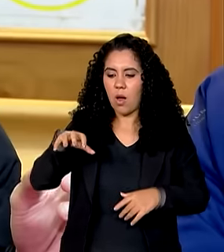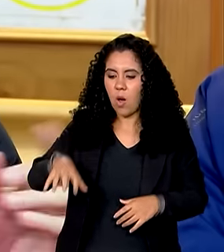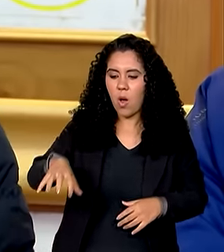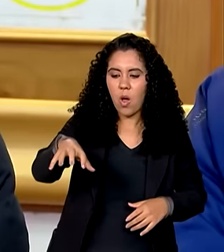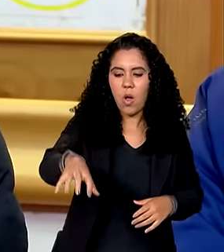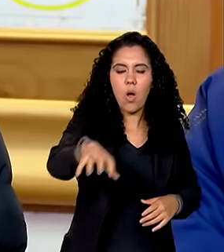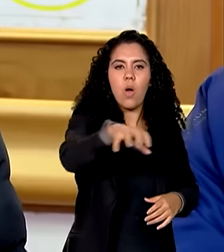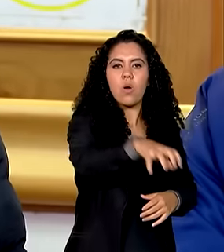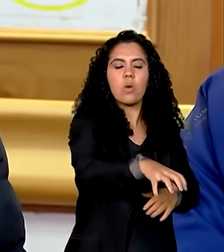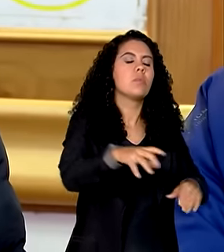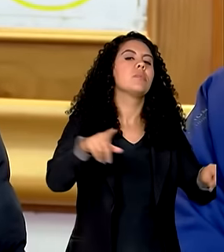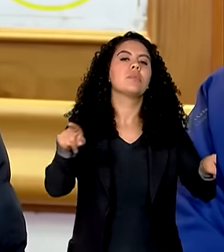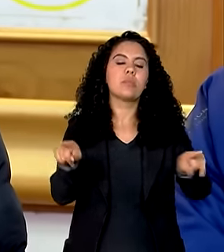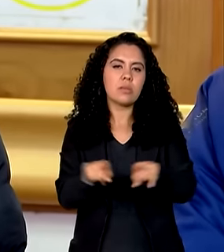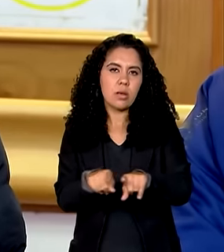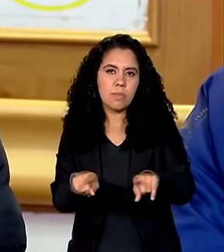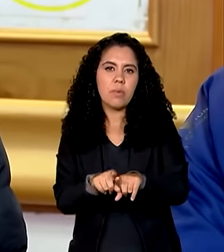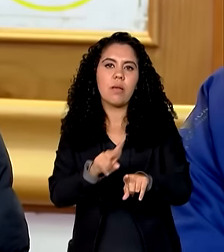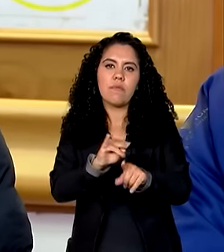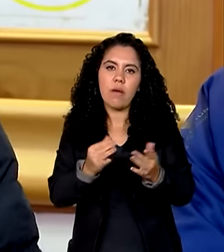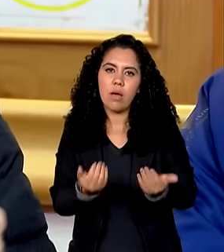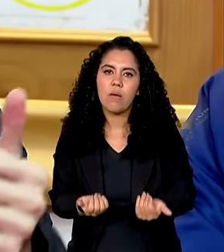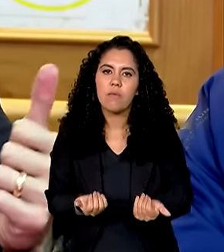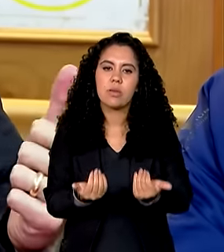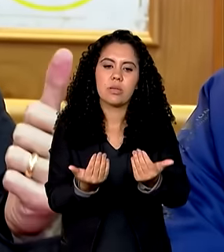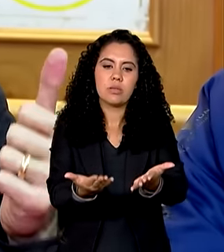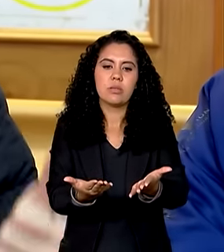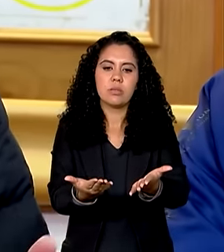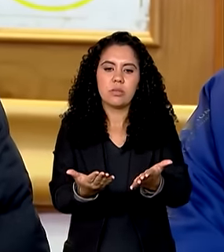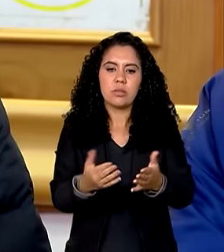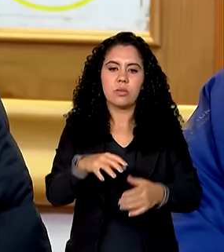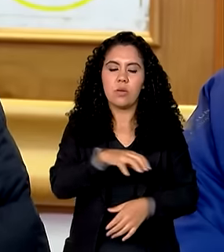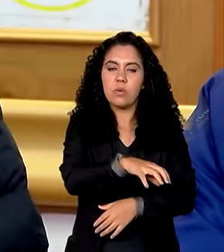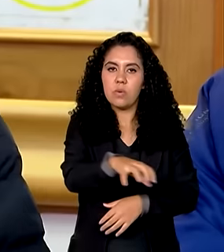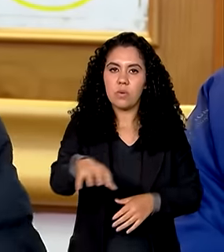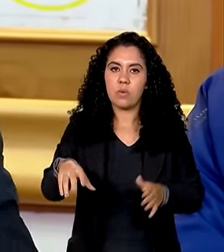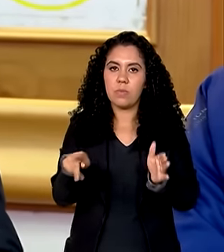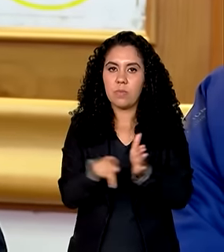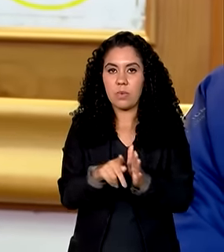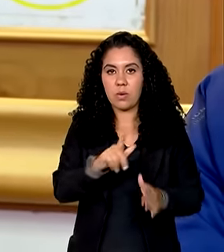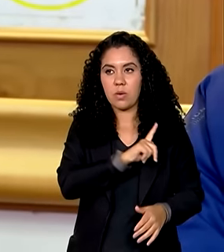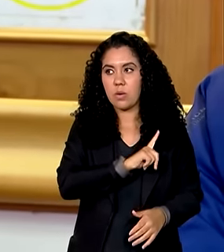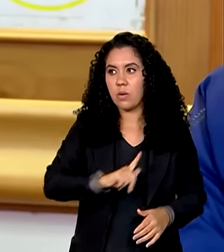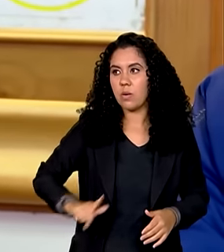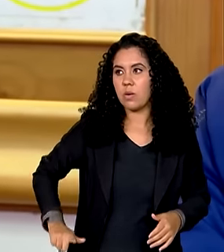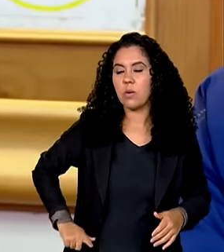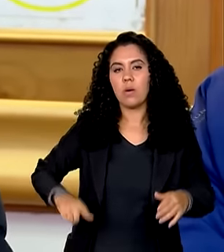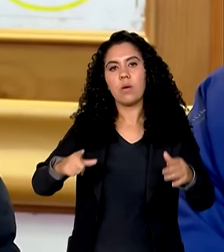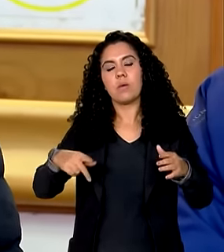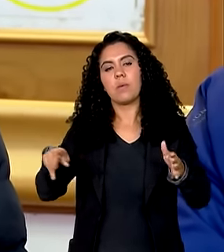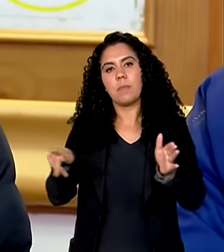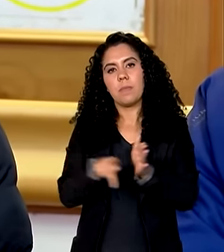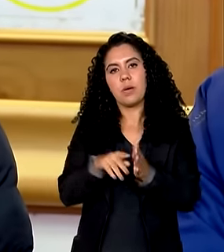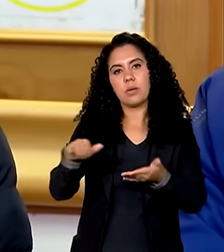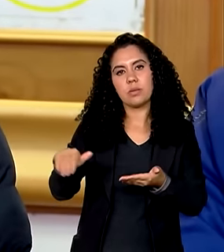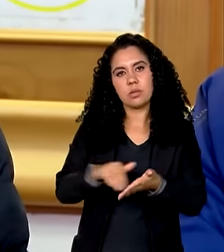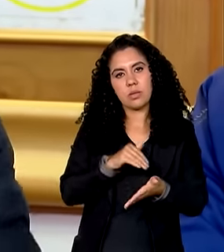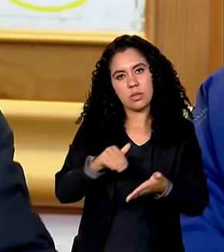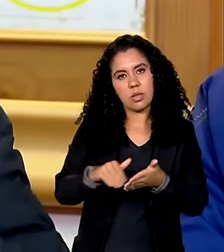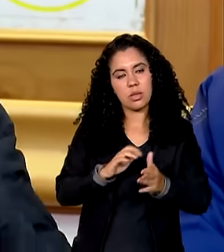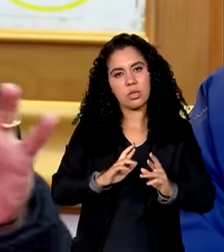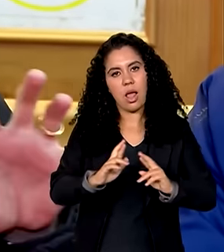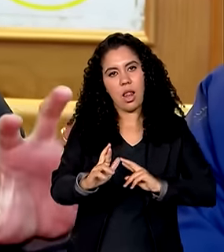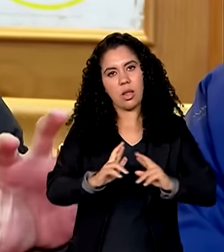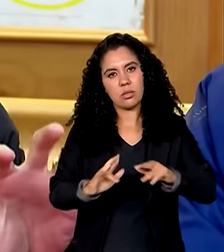também vamos estar colocando a disposição dos órgãos de governo através da Secretaria de Relações Institucionais